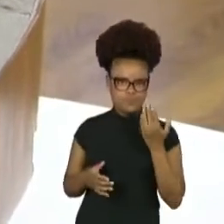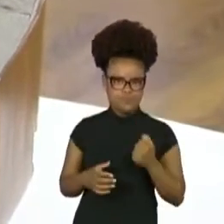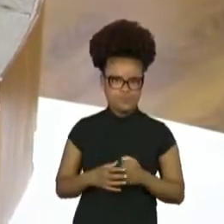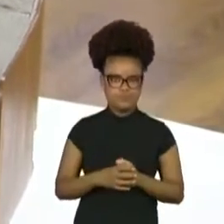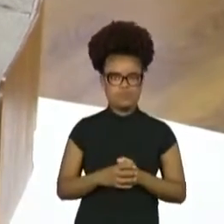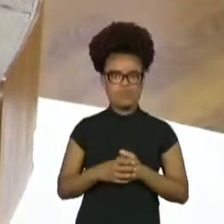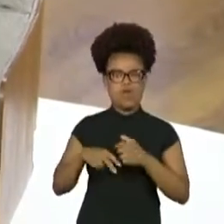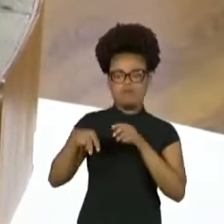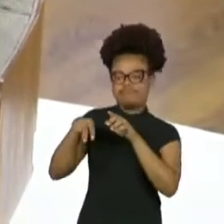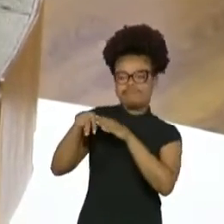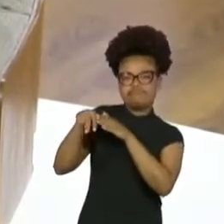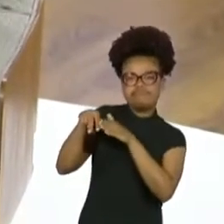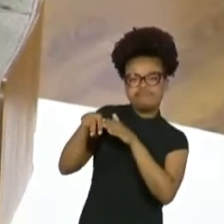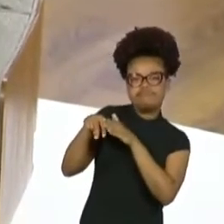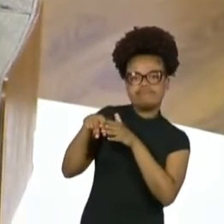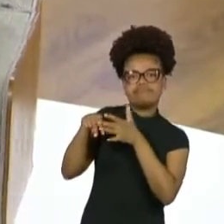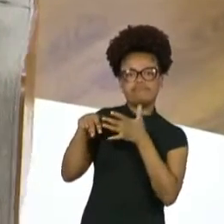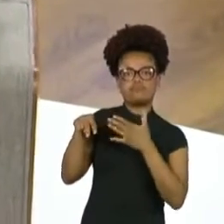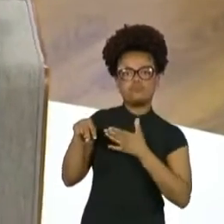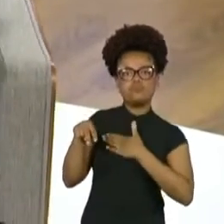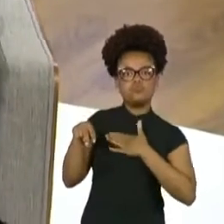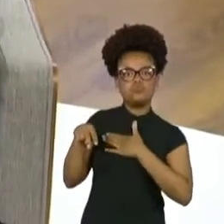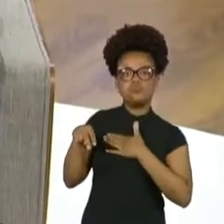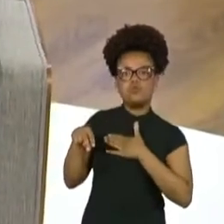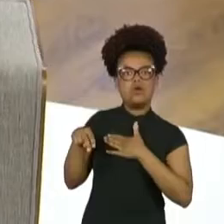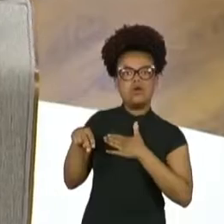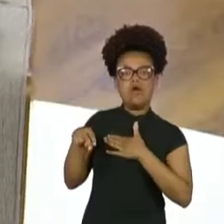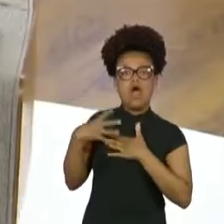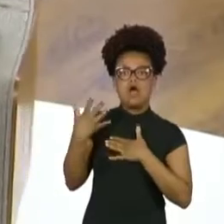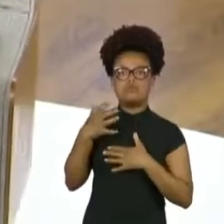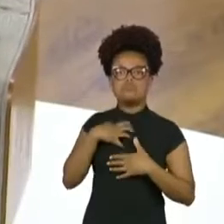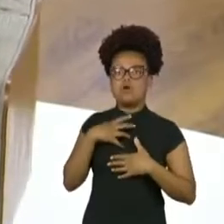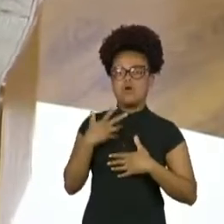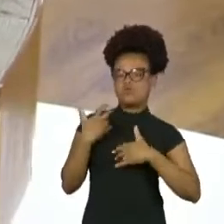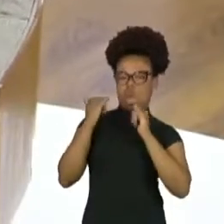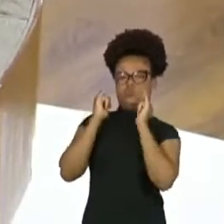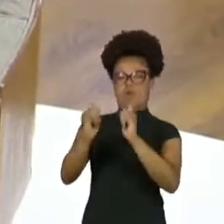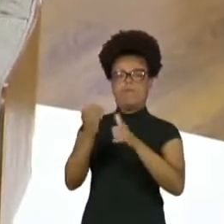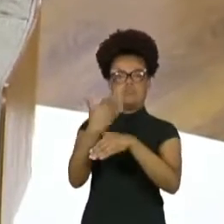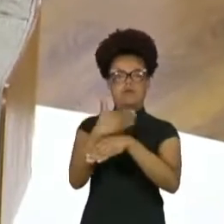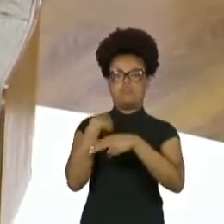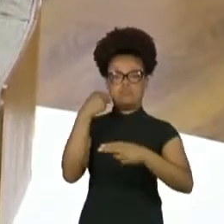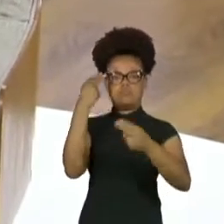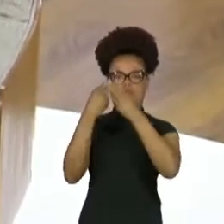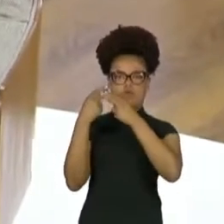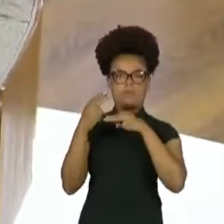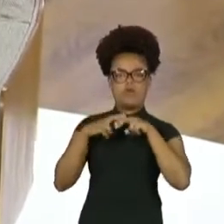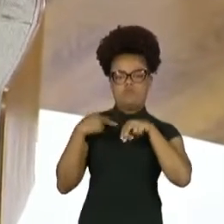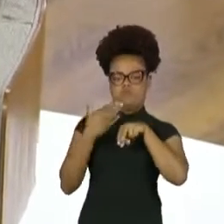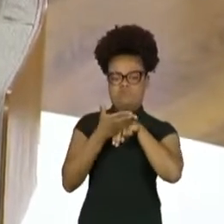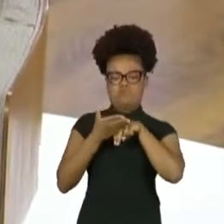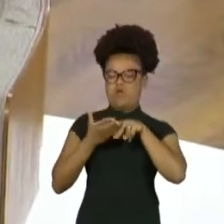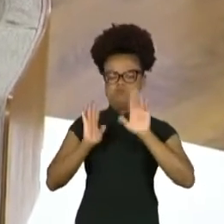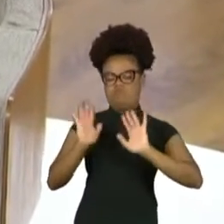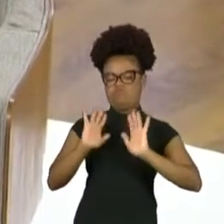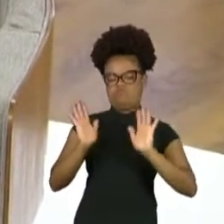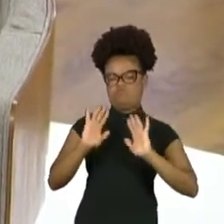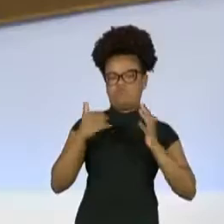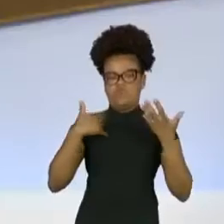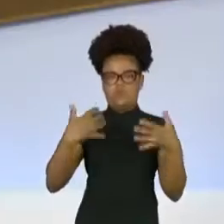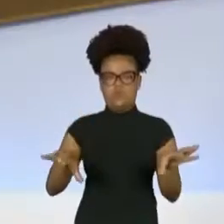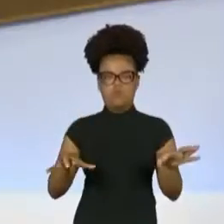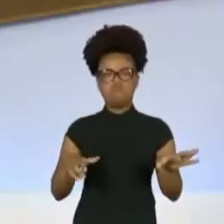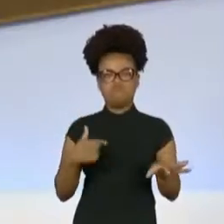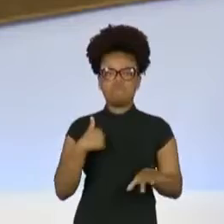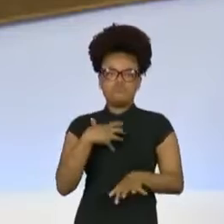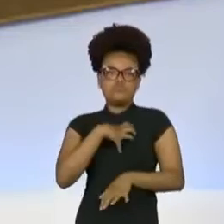por incrível que pareça, eu falei assim, nunca mais eu pego um táxi de mini saia. Horrível isso, né? Mas eu fiquei preocupada. E